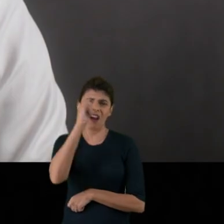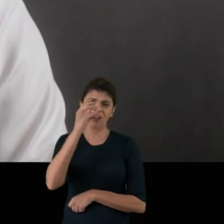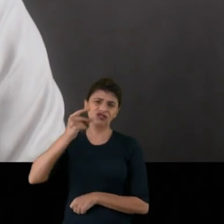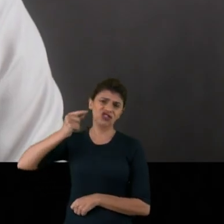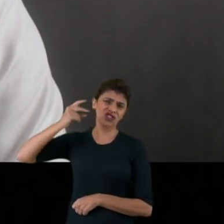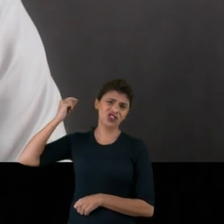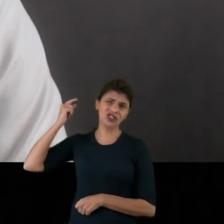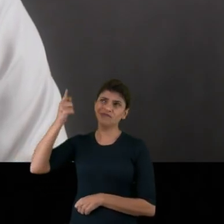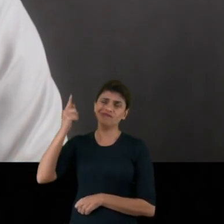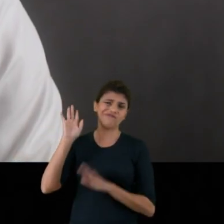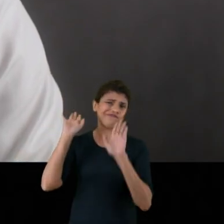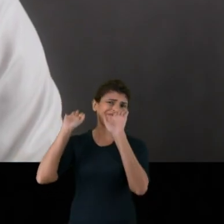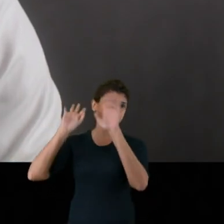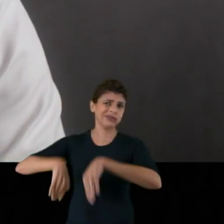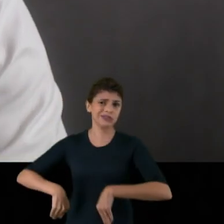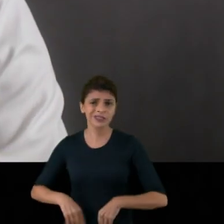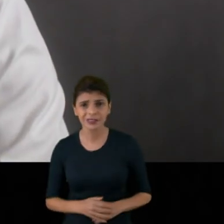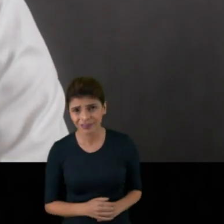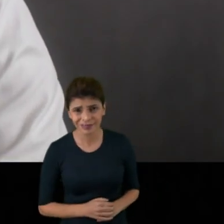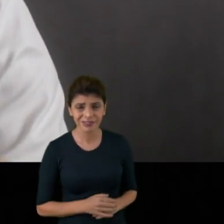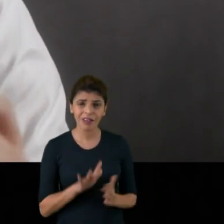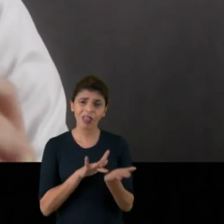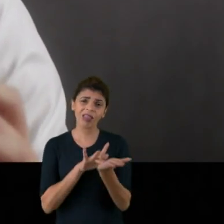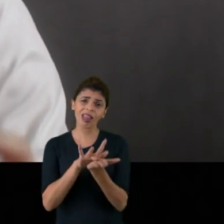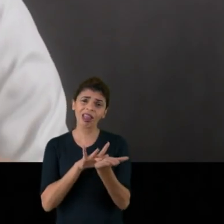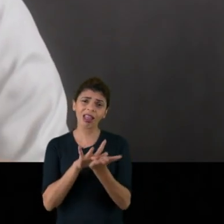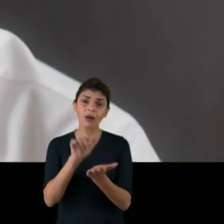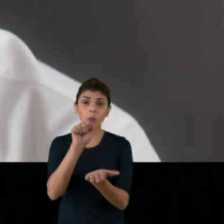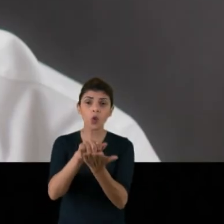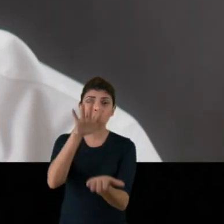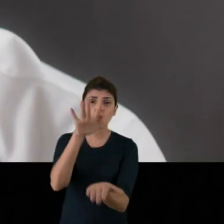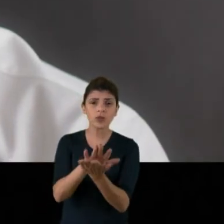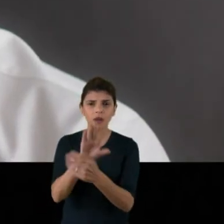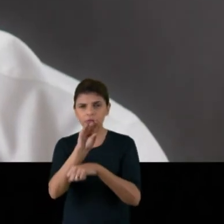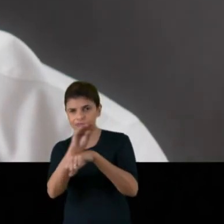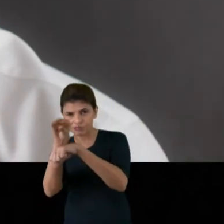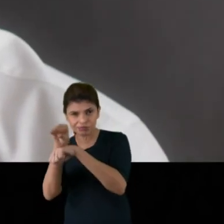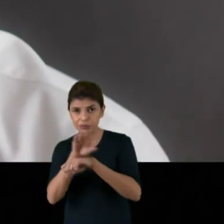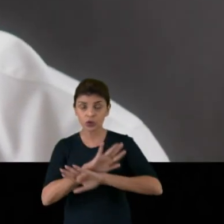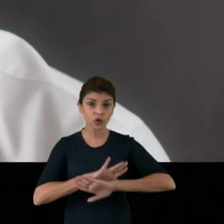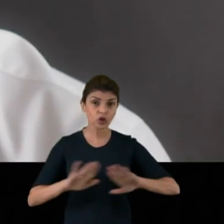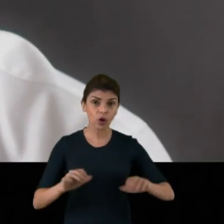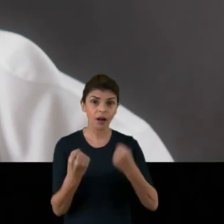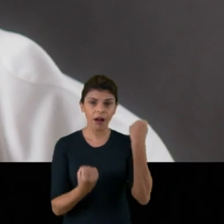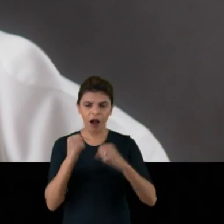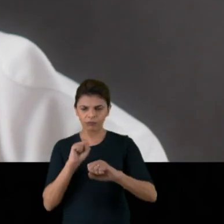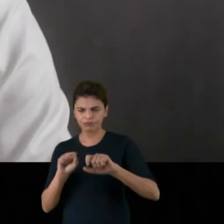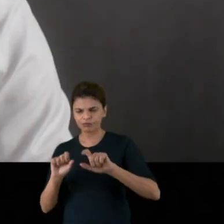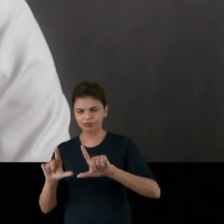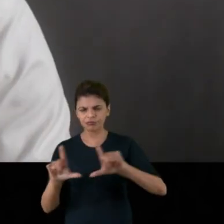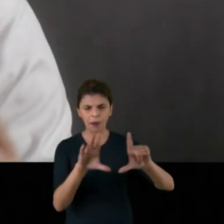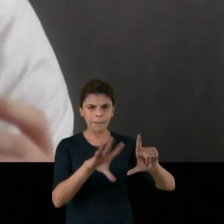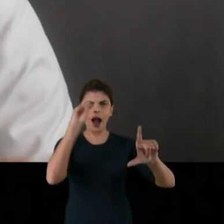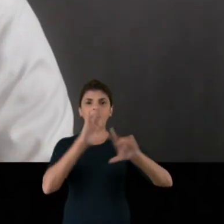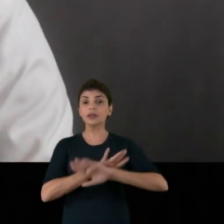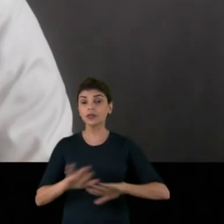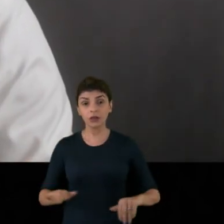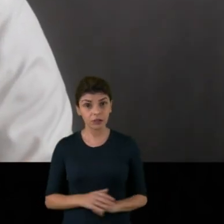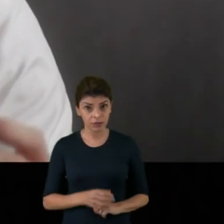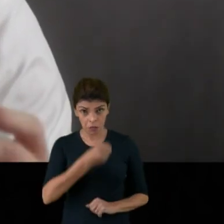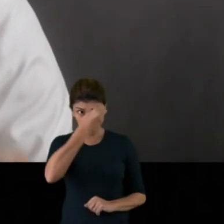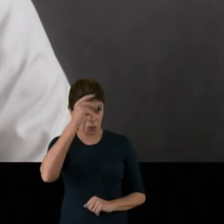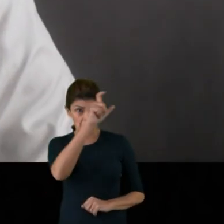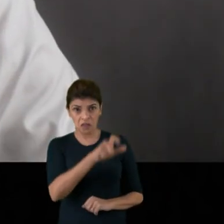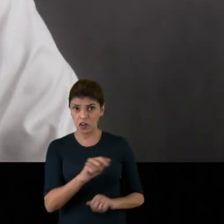câmeras nas ruas são muito poucas, são muito antigas, são trapassadas. Estão aí só pra multar você. Agora eu pergunto.